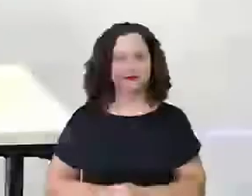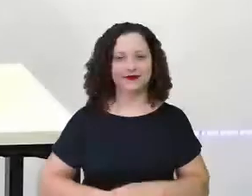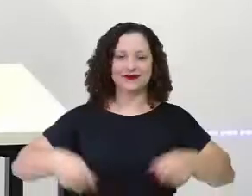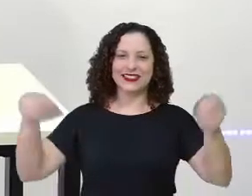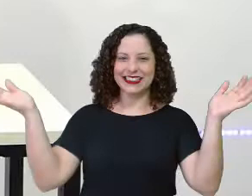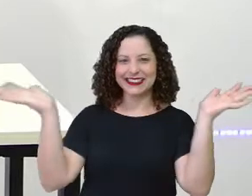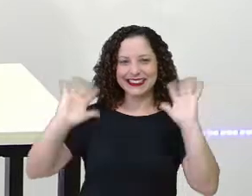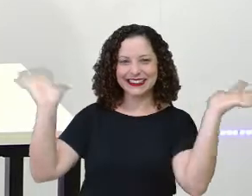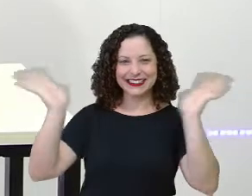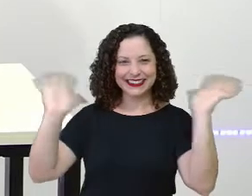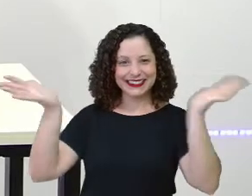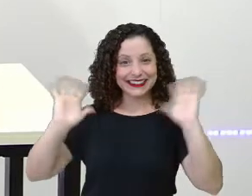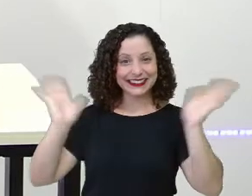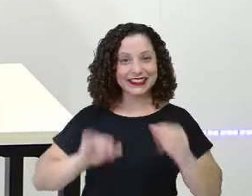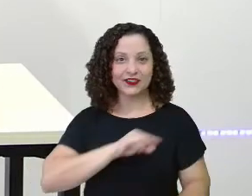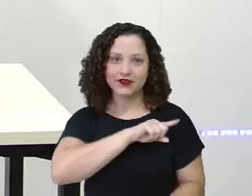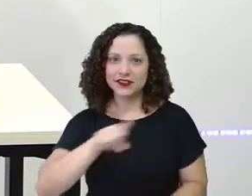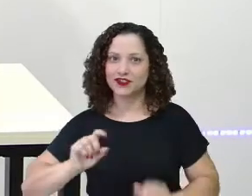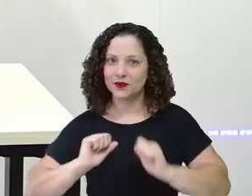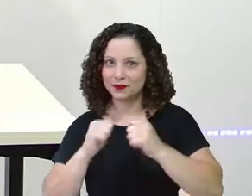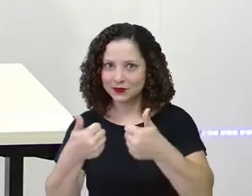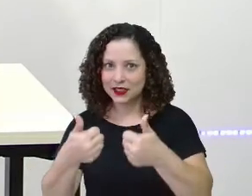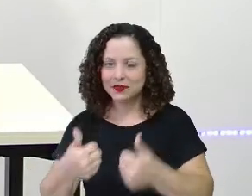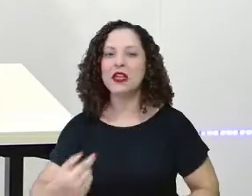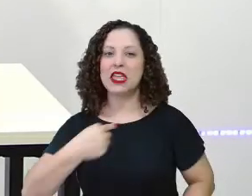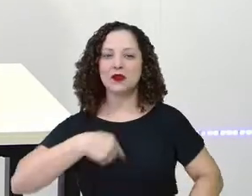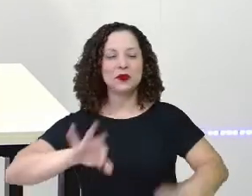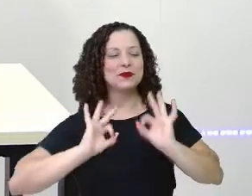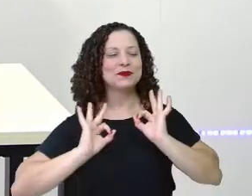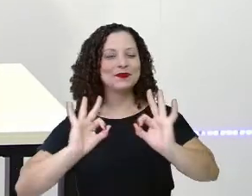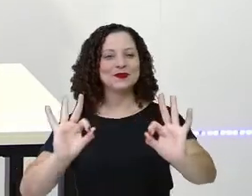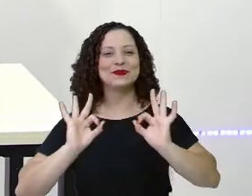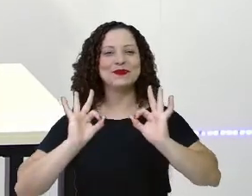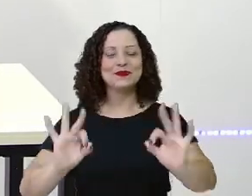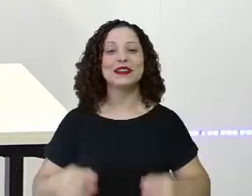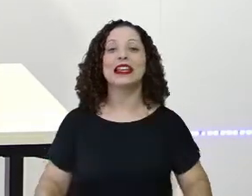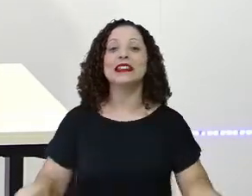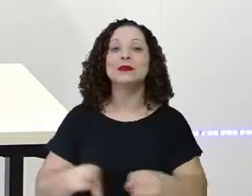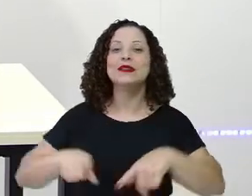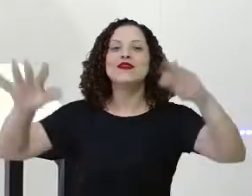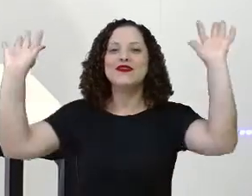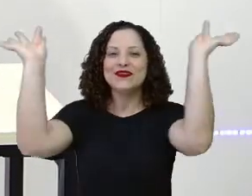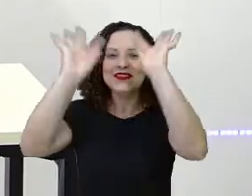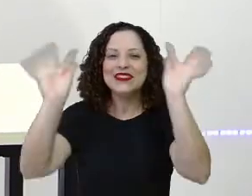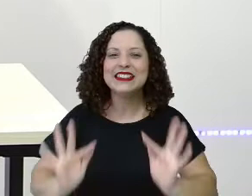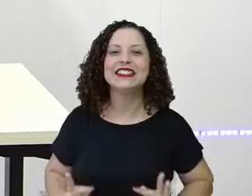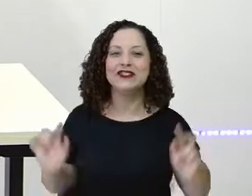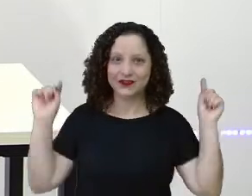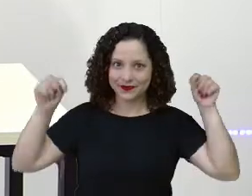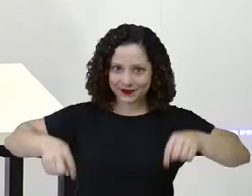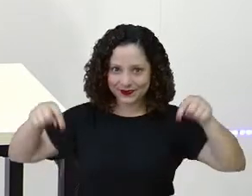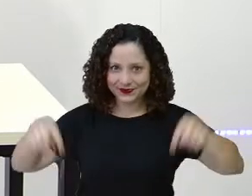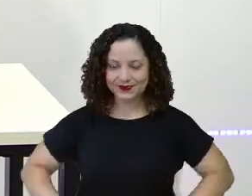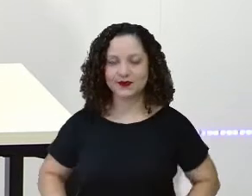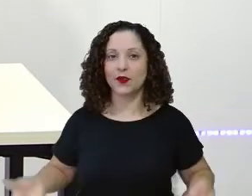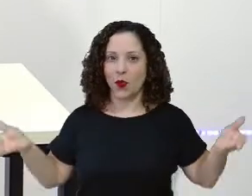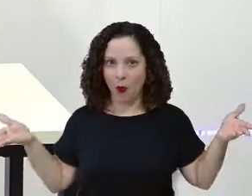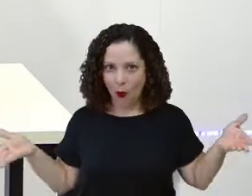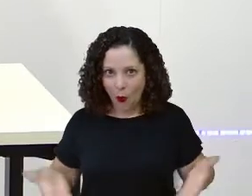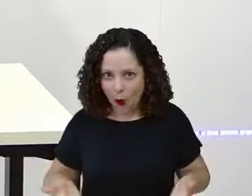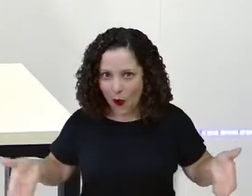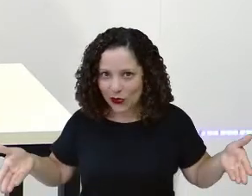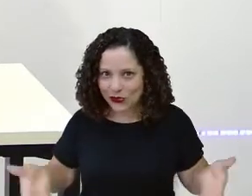Olá, meus amores! Como vocês estão? Eu estou ótima e feliz por mais um dia estar aqui. E hoje,